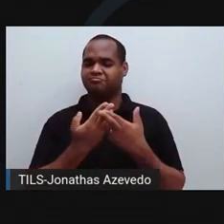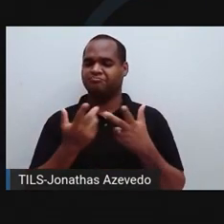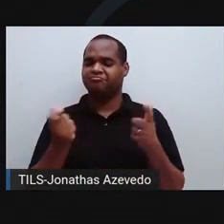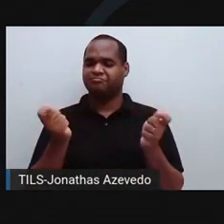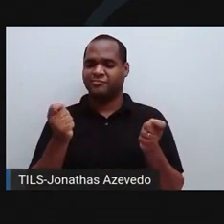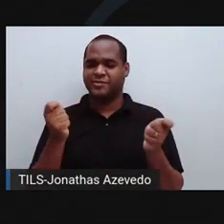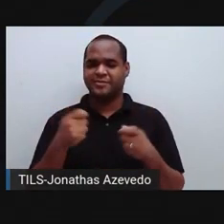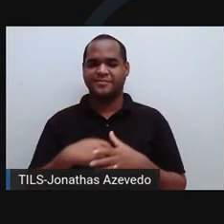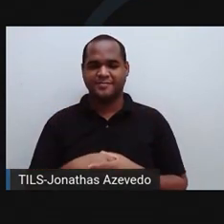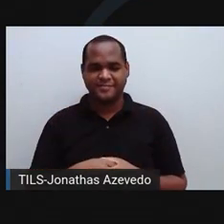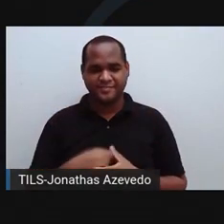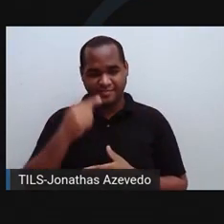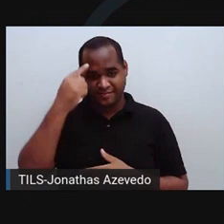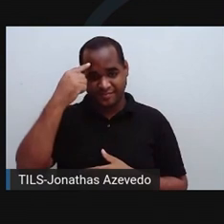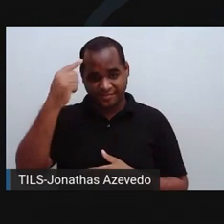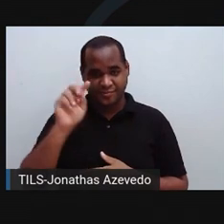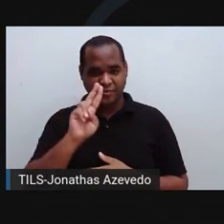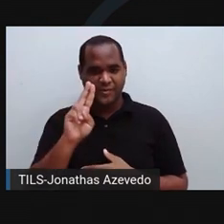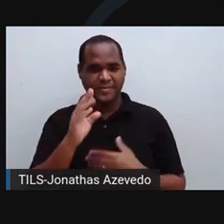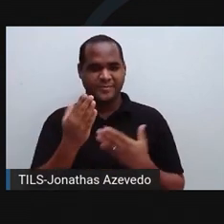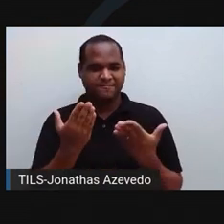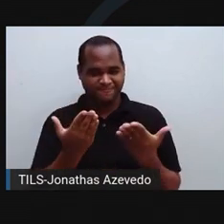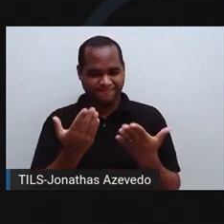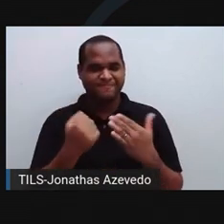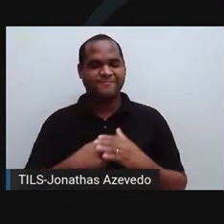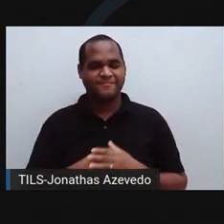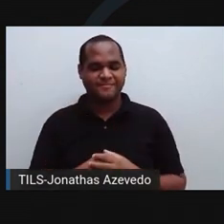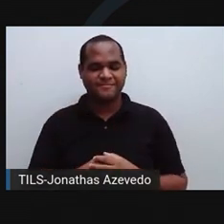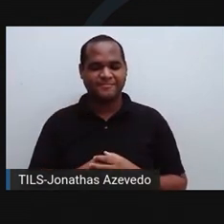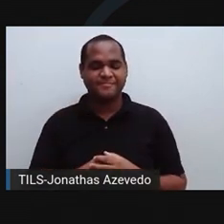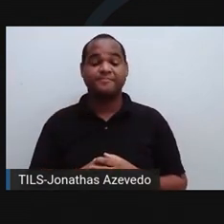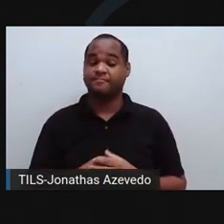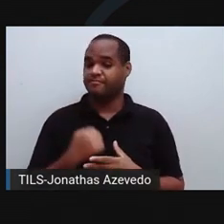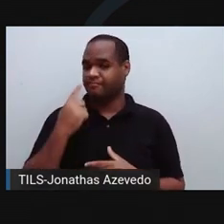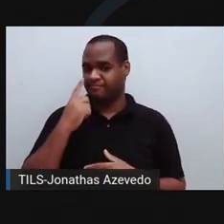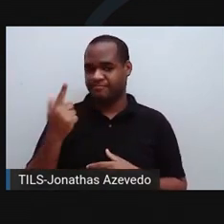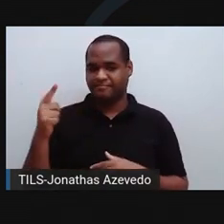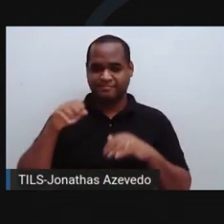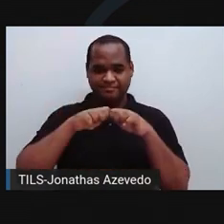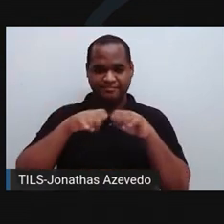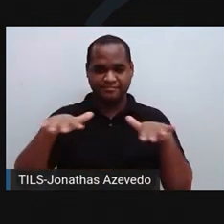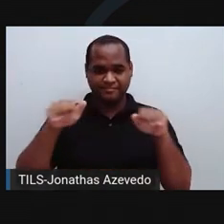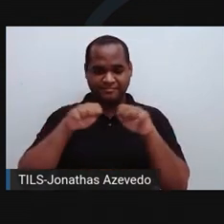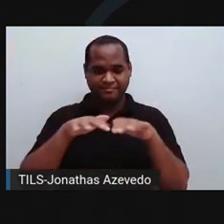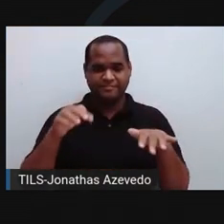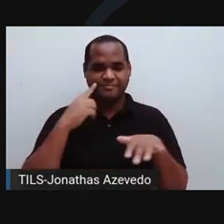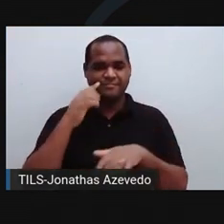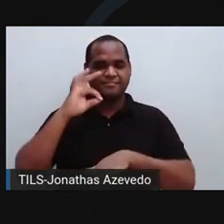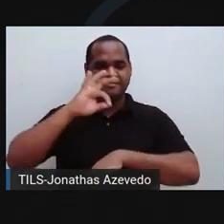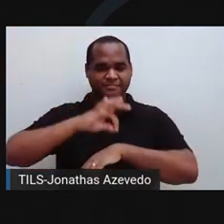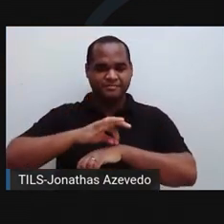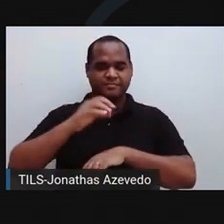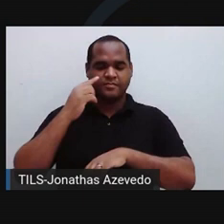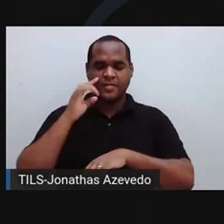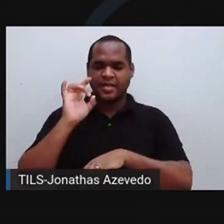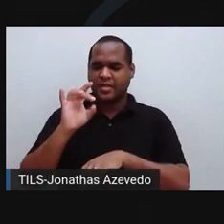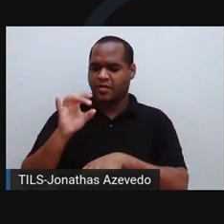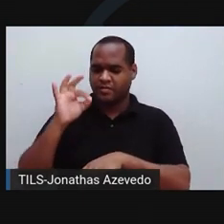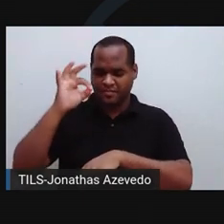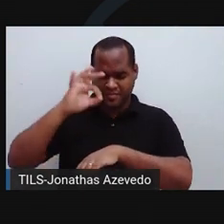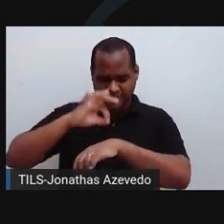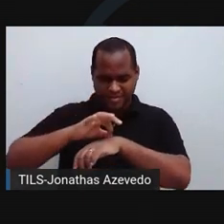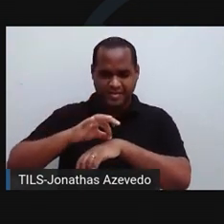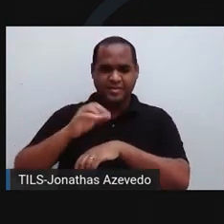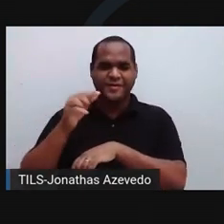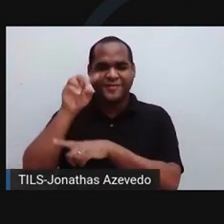Causada pelo protozoário e tripanossoma cruzi. E ela é transmitida também por meio de picada, mas não mais de mosquito, e sim do